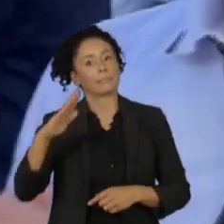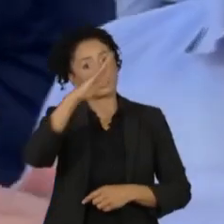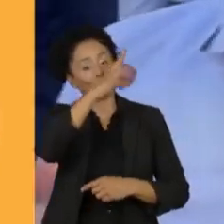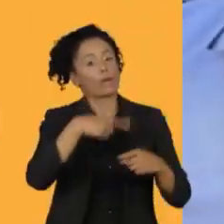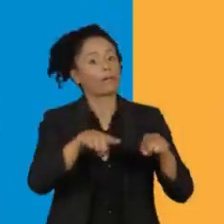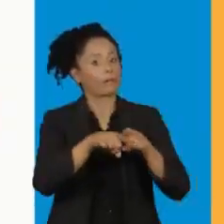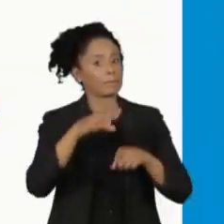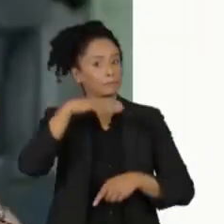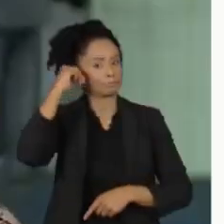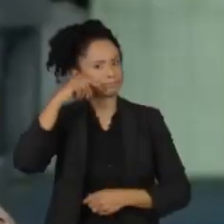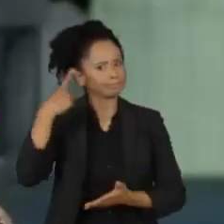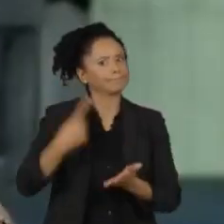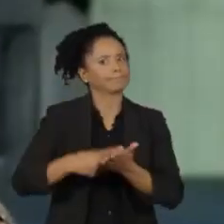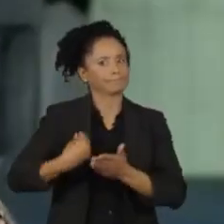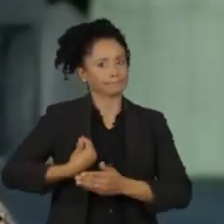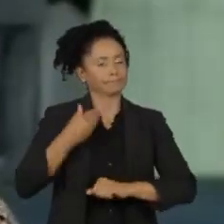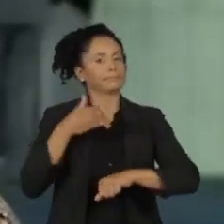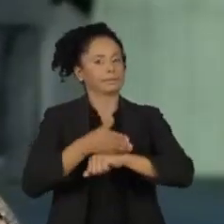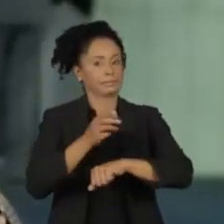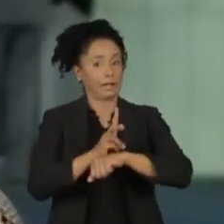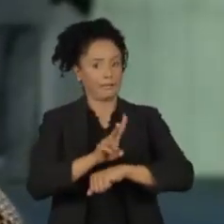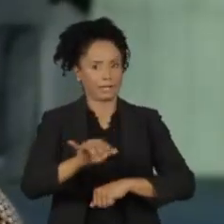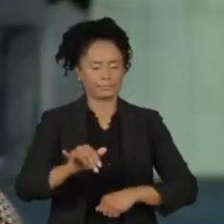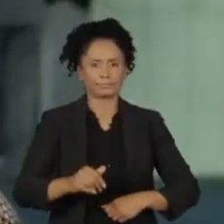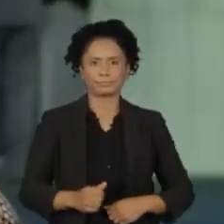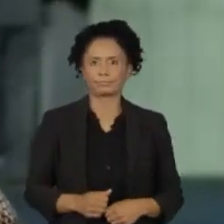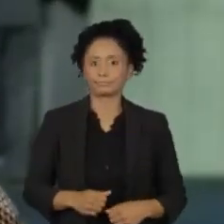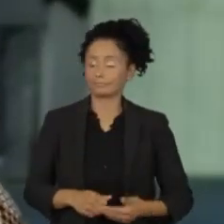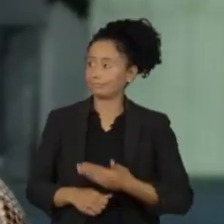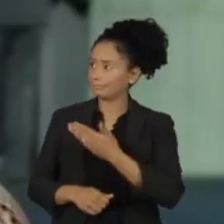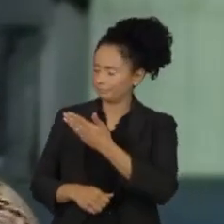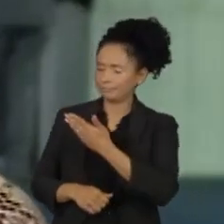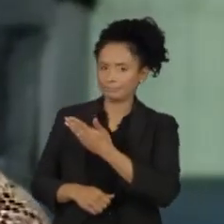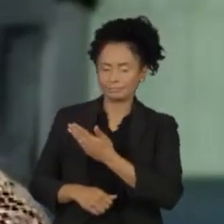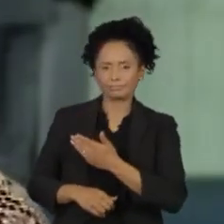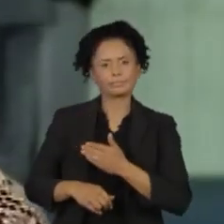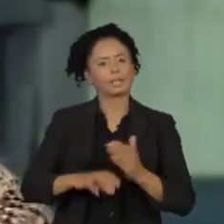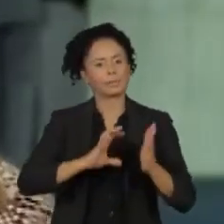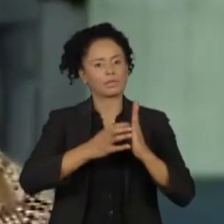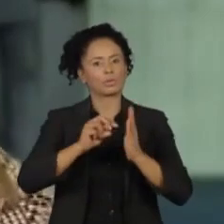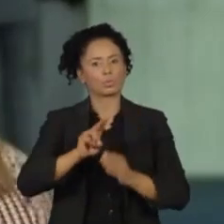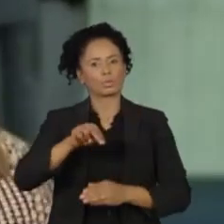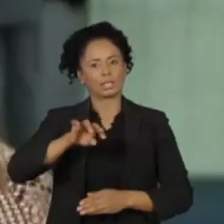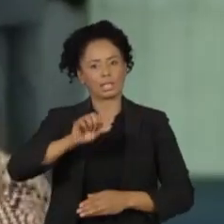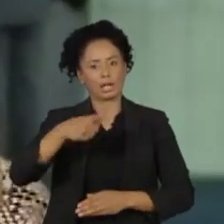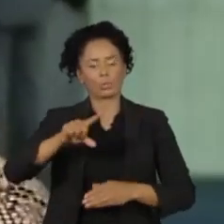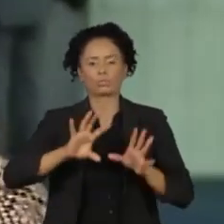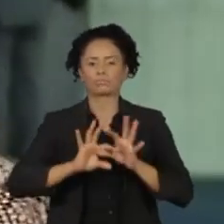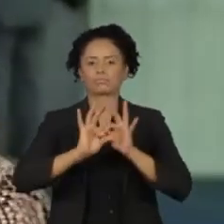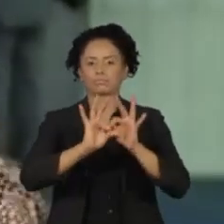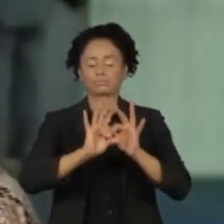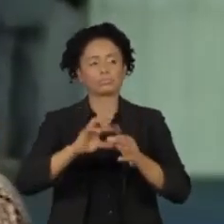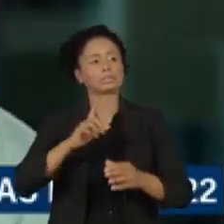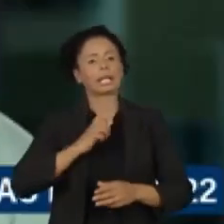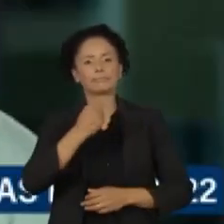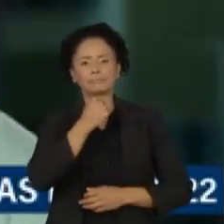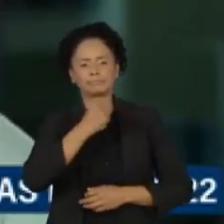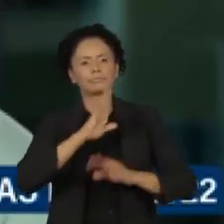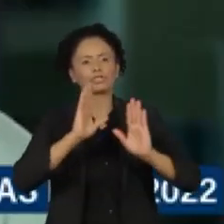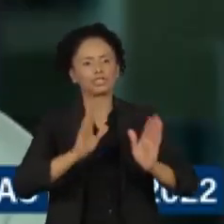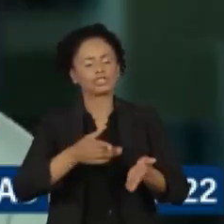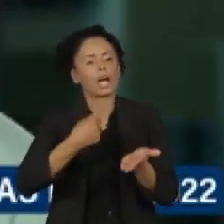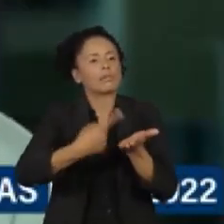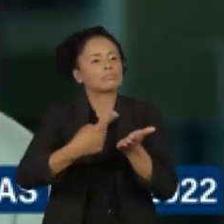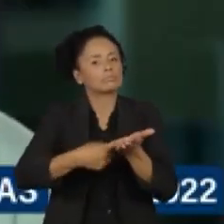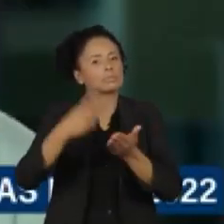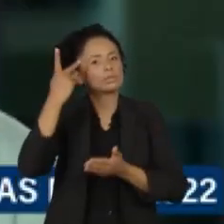presença. A senadora Soraya Tronic, candidata da União, vai conceder entrevistas que já havia agendado em São Paulo e se reunir